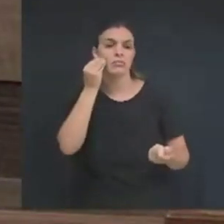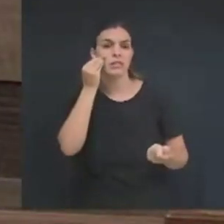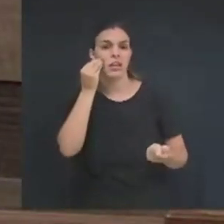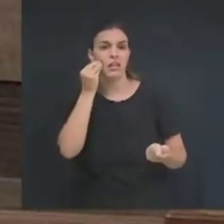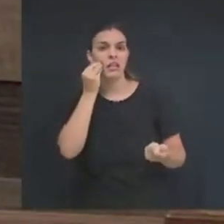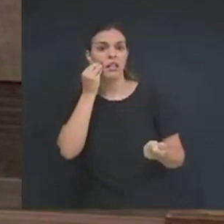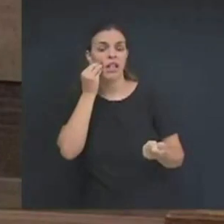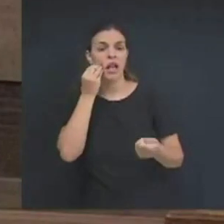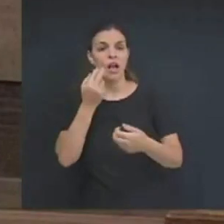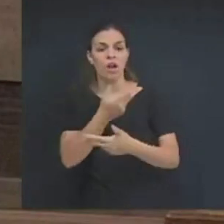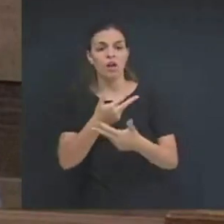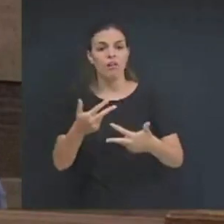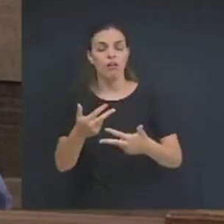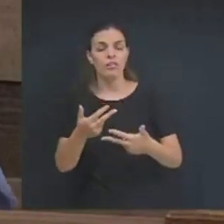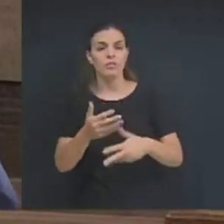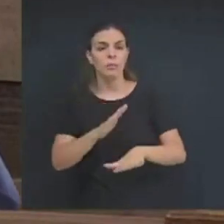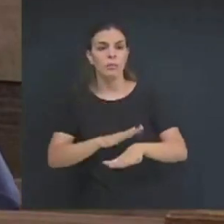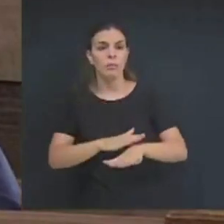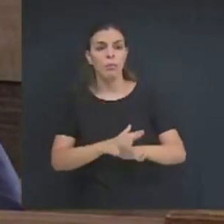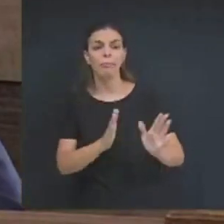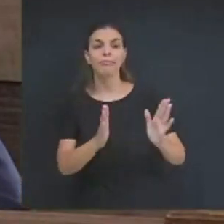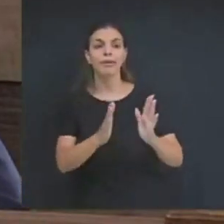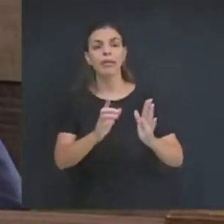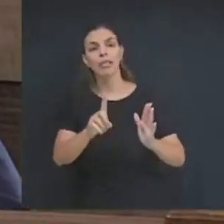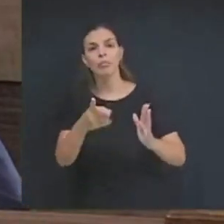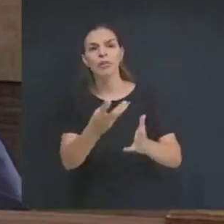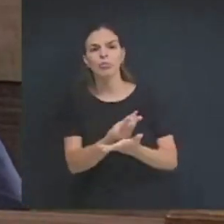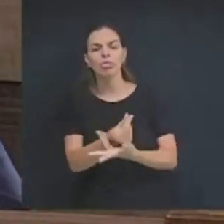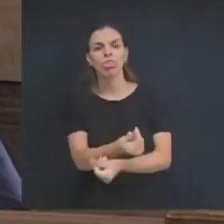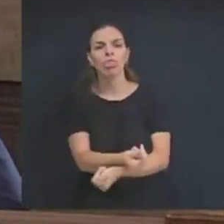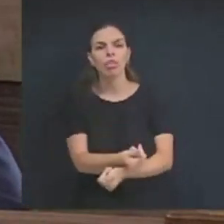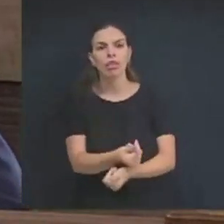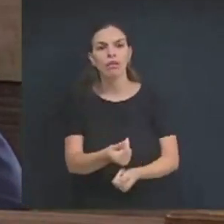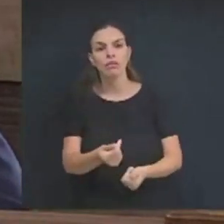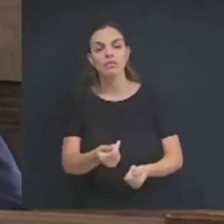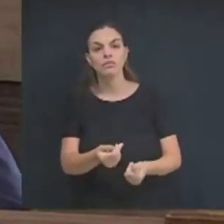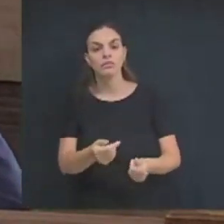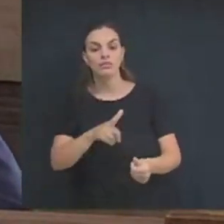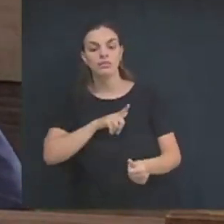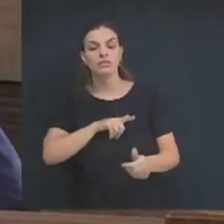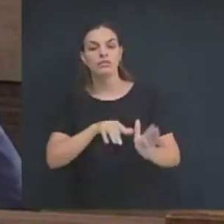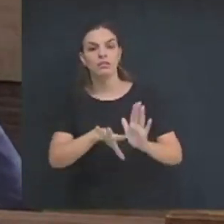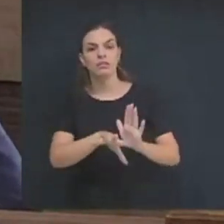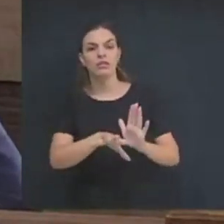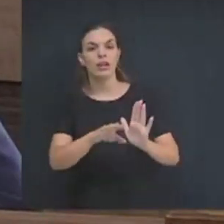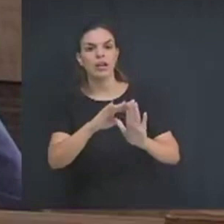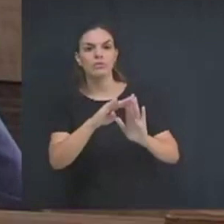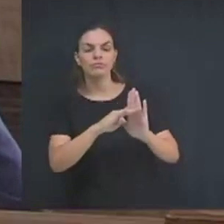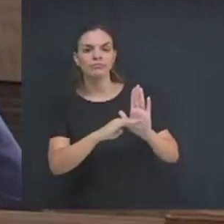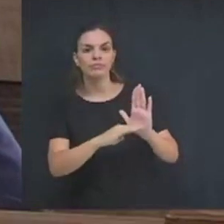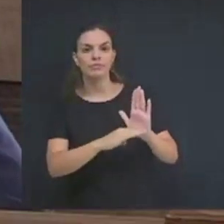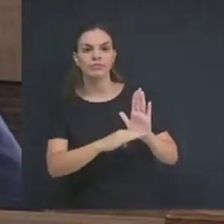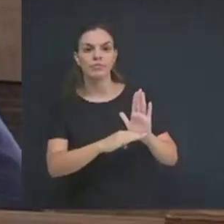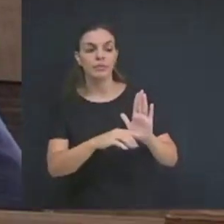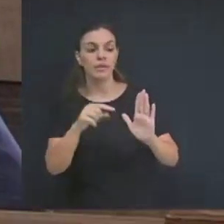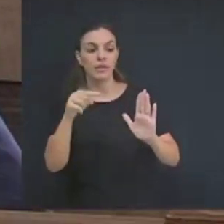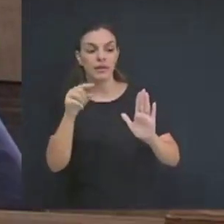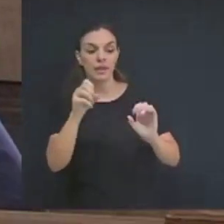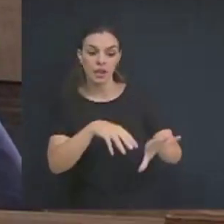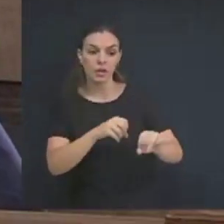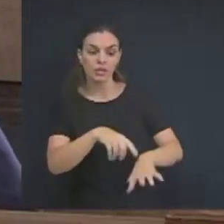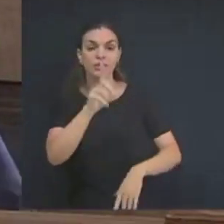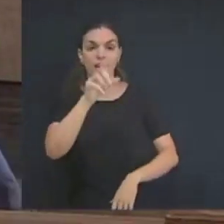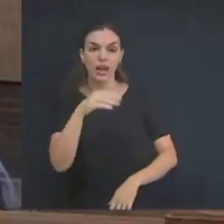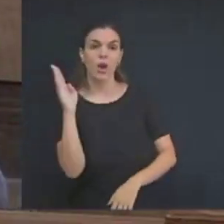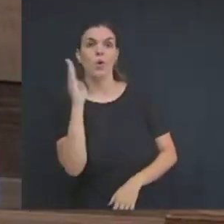de se tentar grudar uma inconstitucionalidade em algo que é absolutamente necessário e